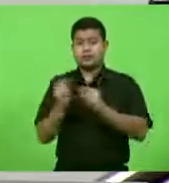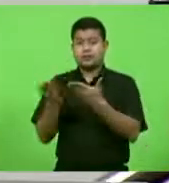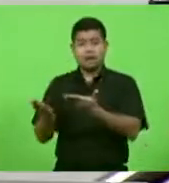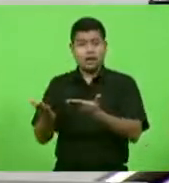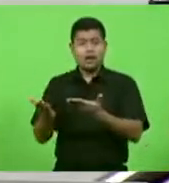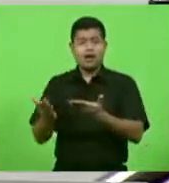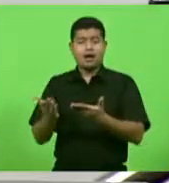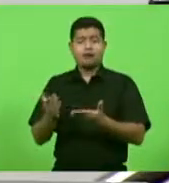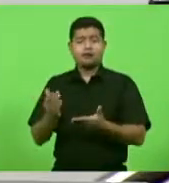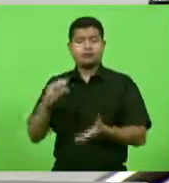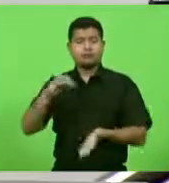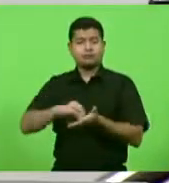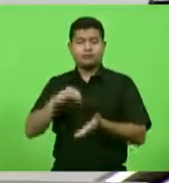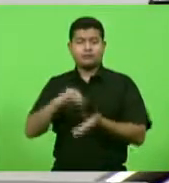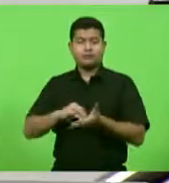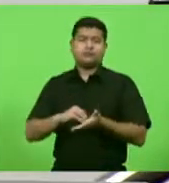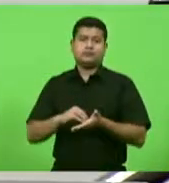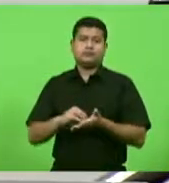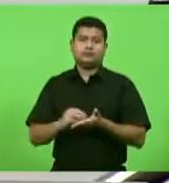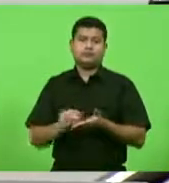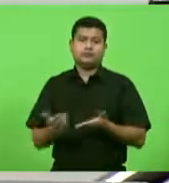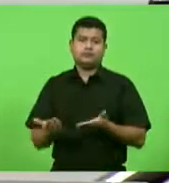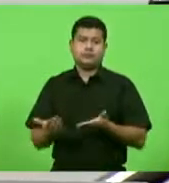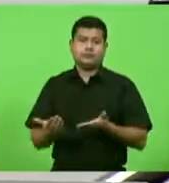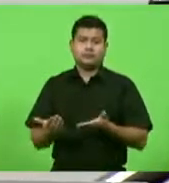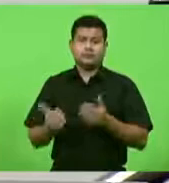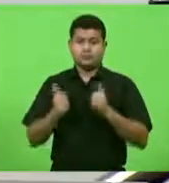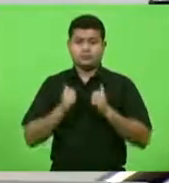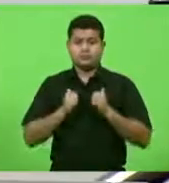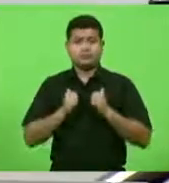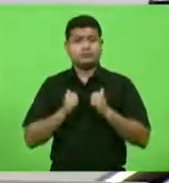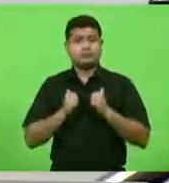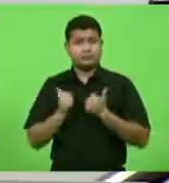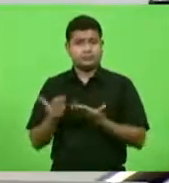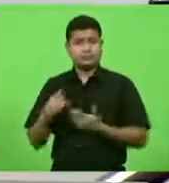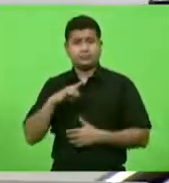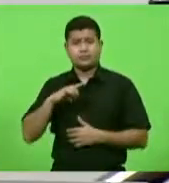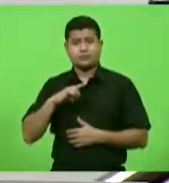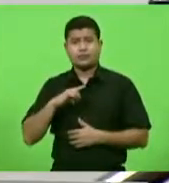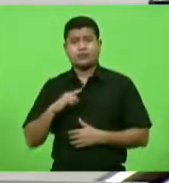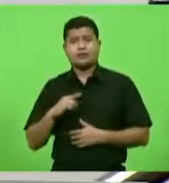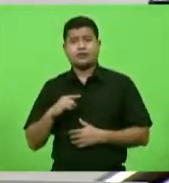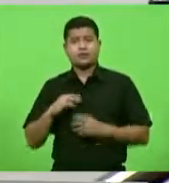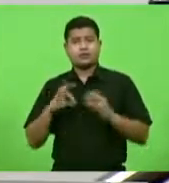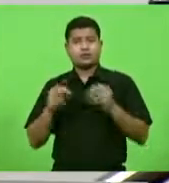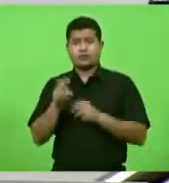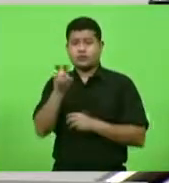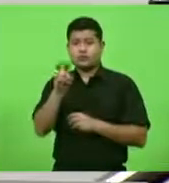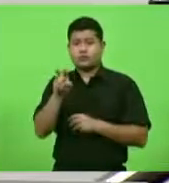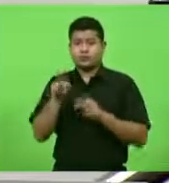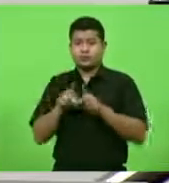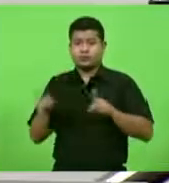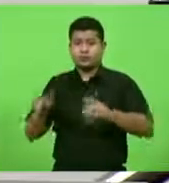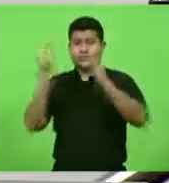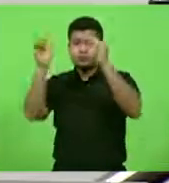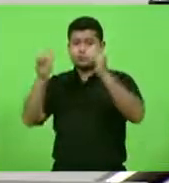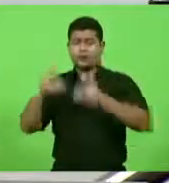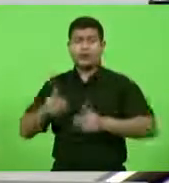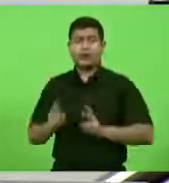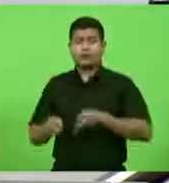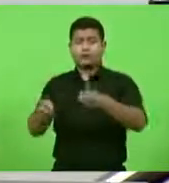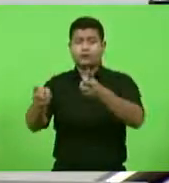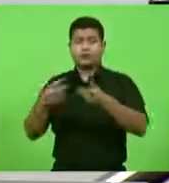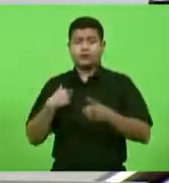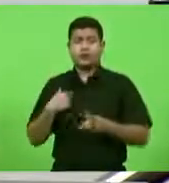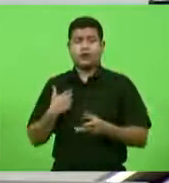todos os cinco desembargadores votaram pela continuidade do processo de impeachment a justiça votou em peso